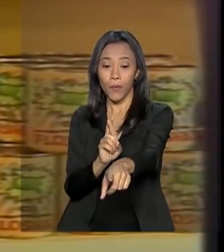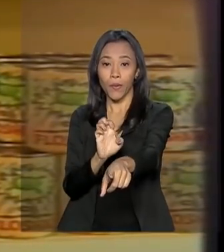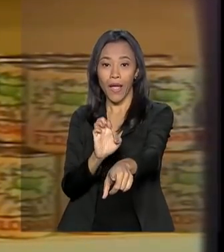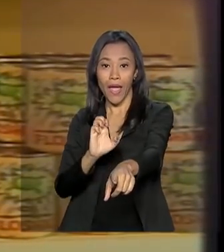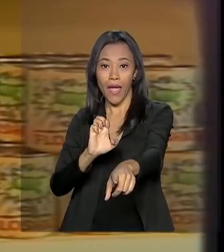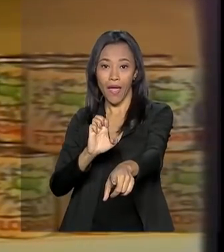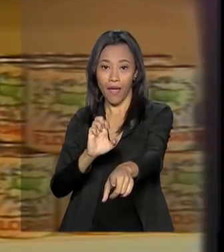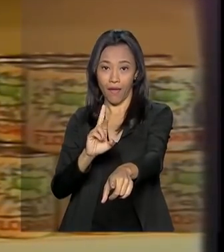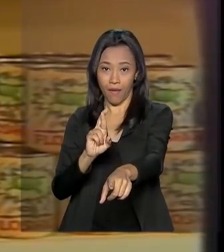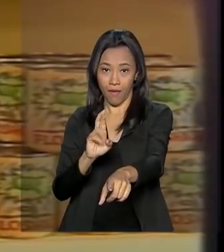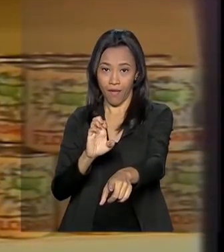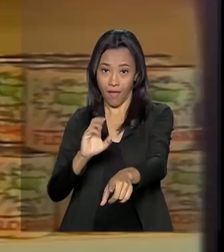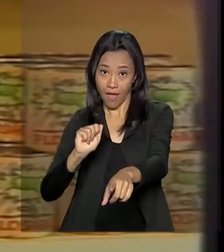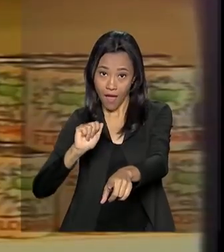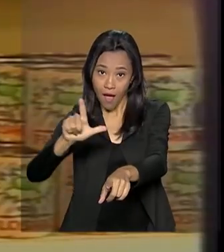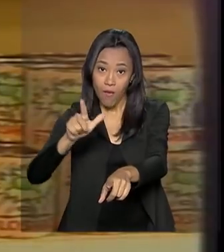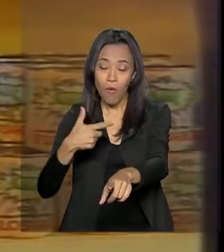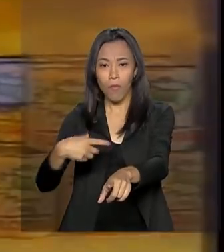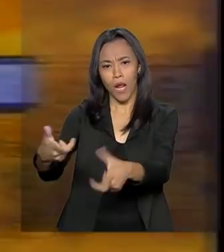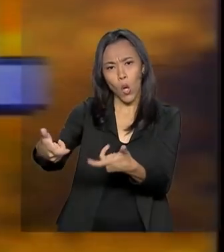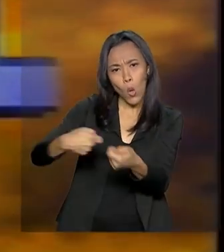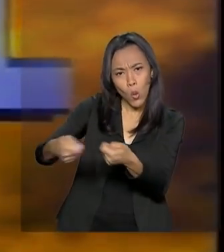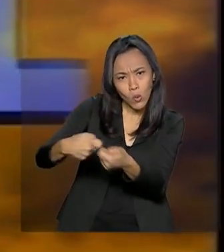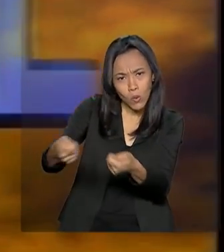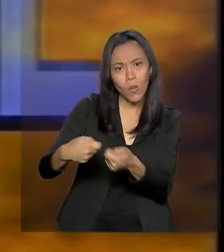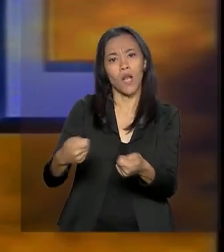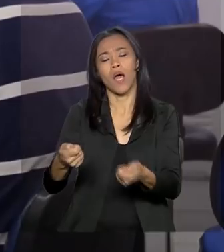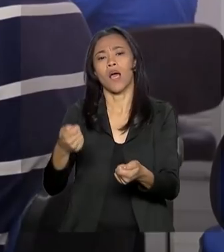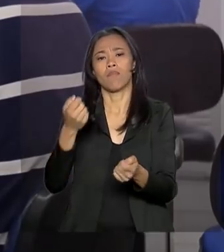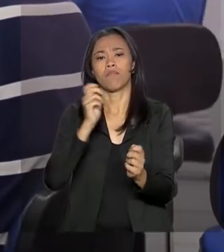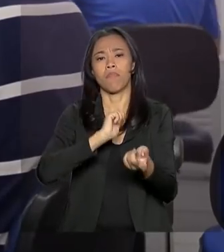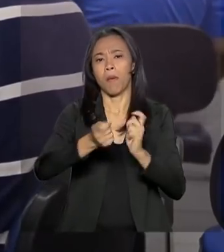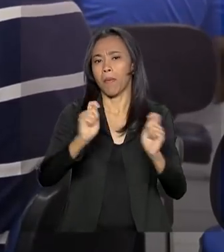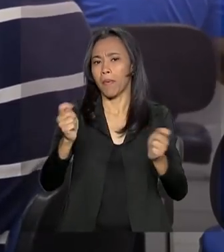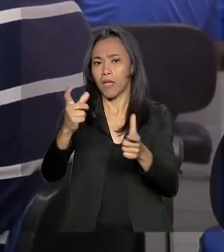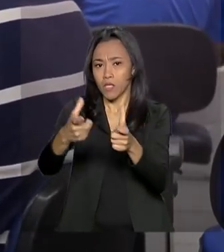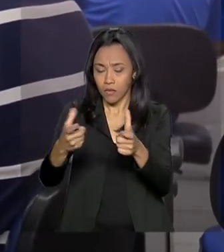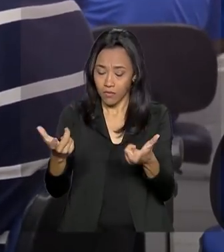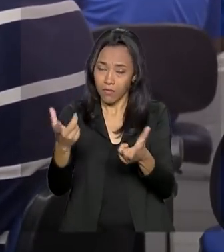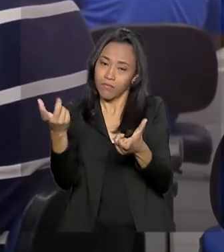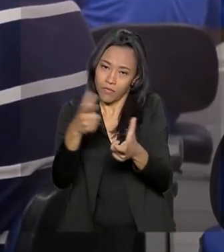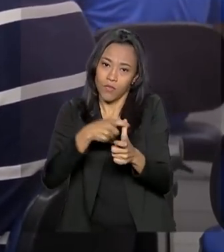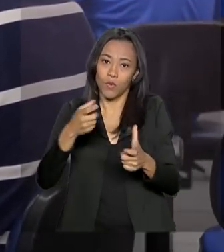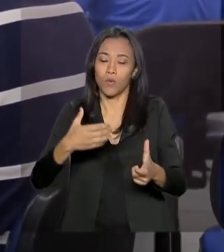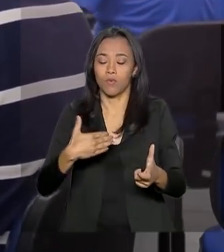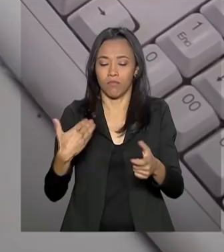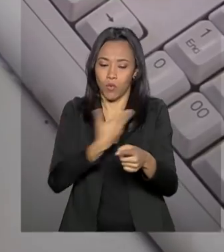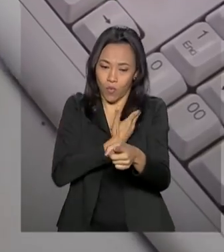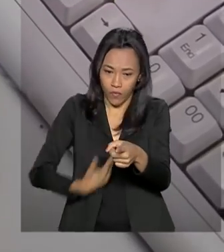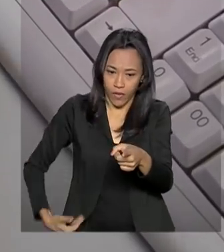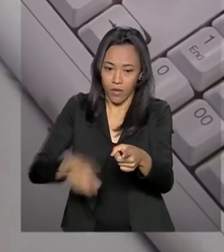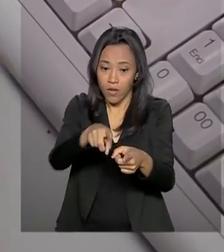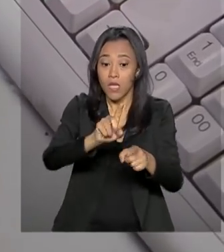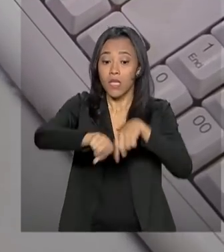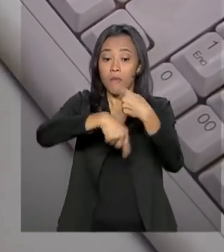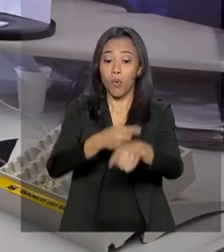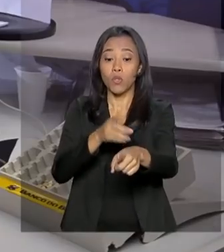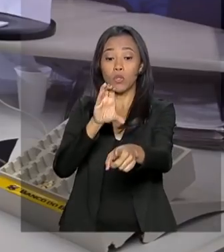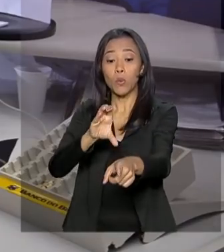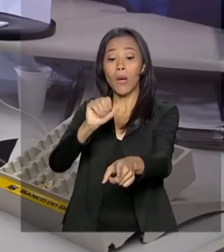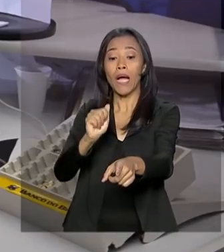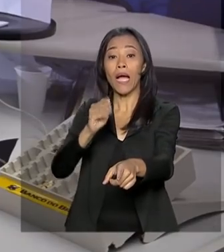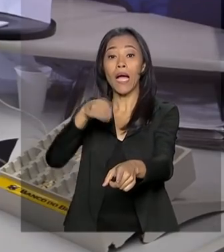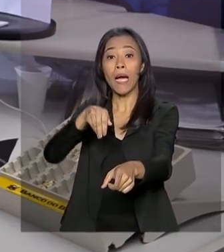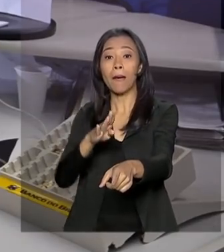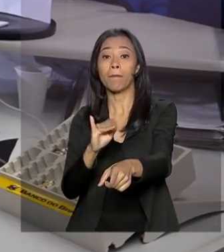trazendo a reorganização das contas públicas. Para manter a inflação estável, foi adotado o câmbio fixo, com a moeda nacional